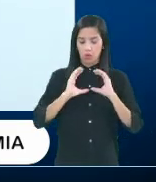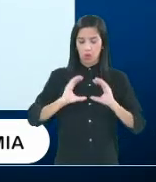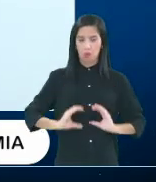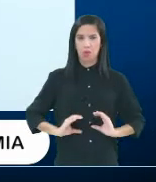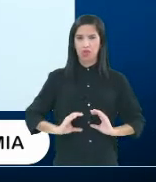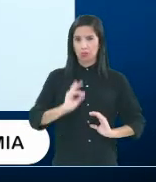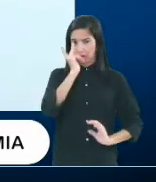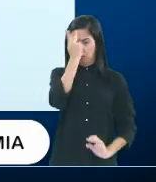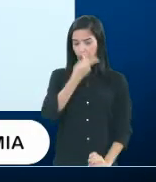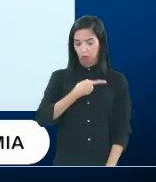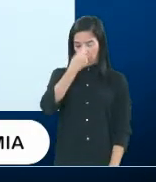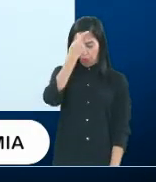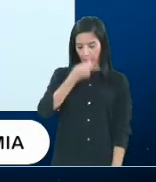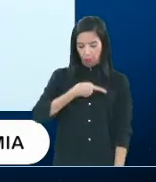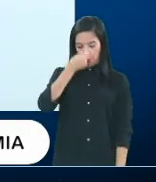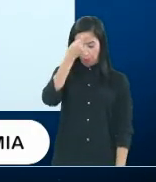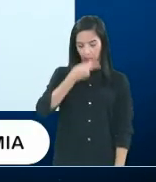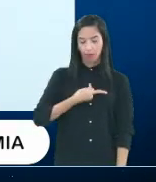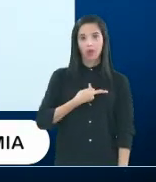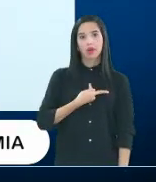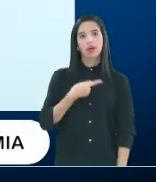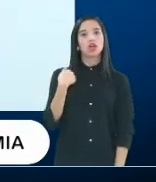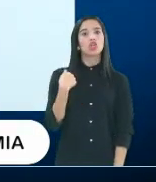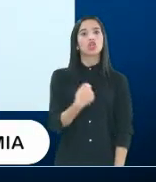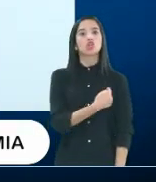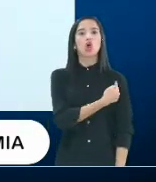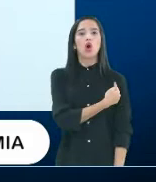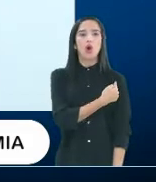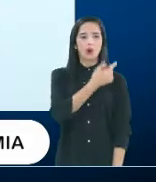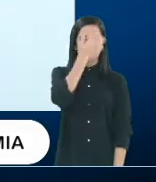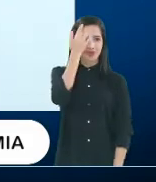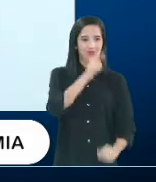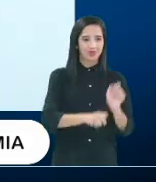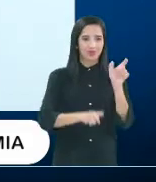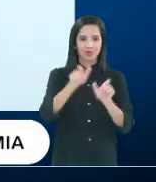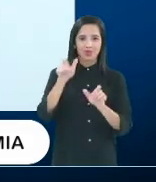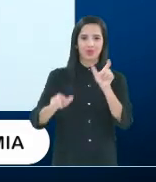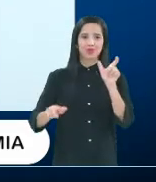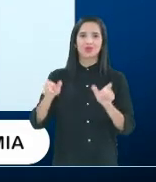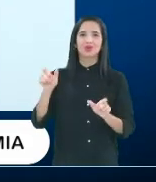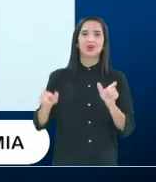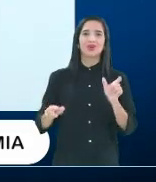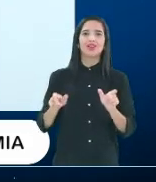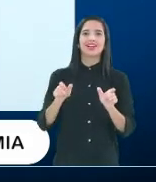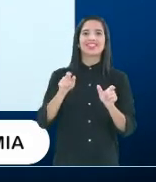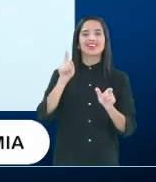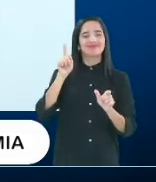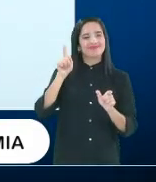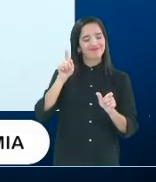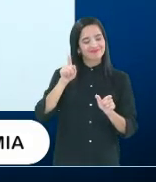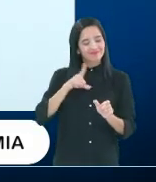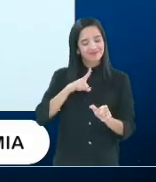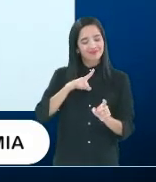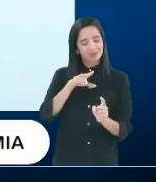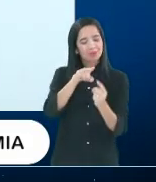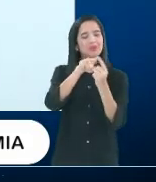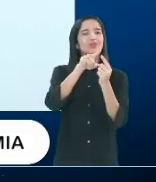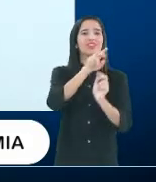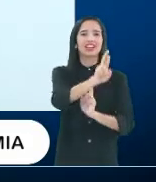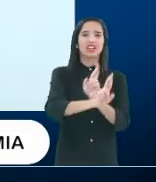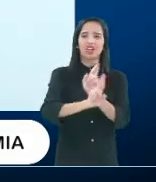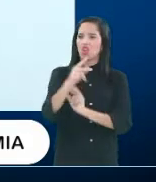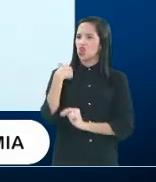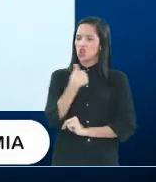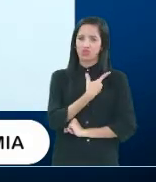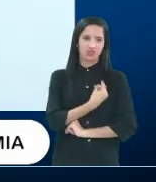individualista. A gente, nós seres humanos, nós somos seres relacionais. A gente não vive só no